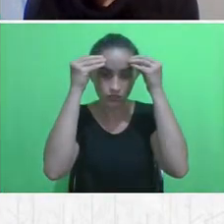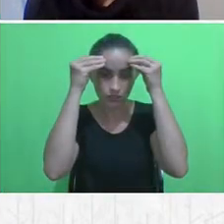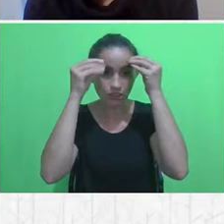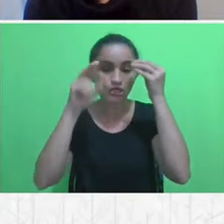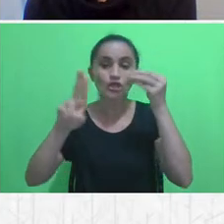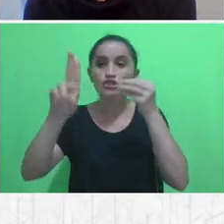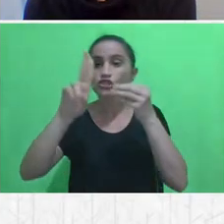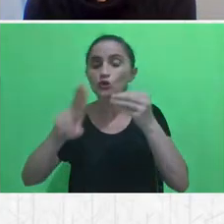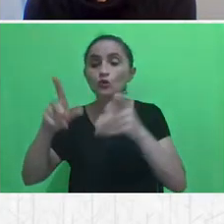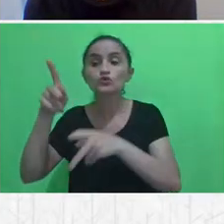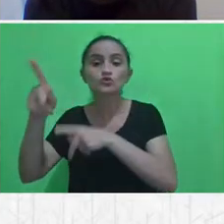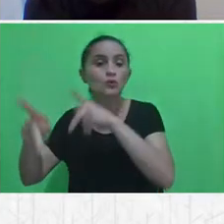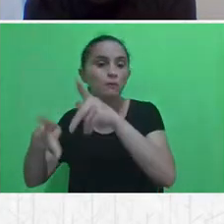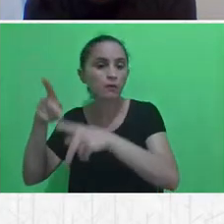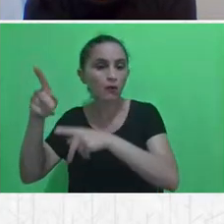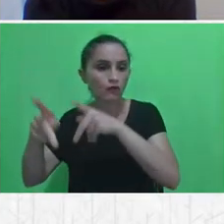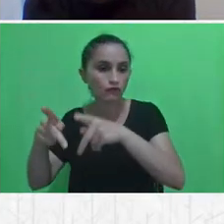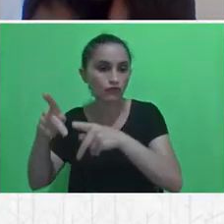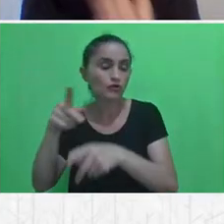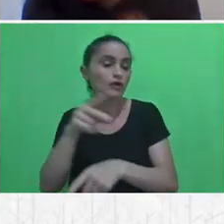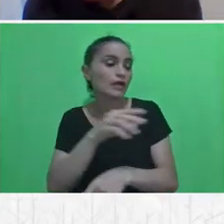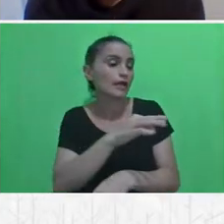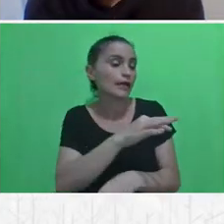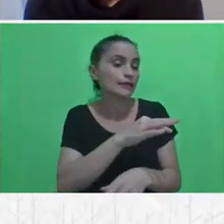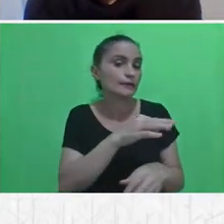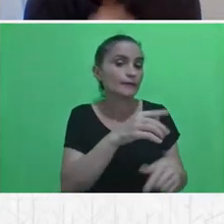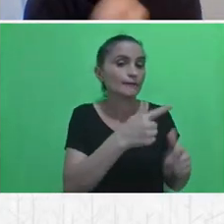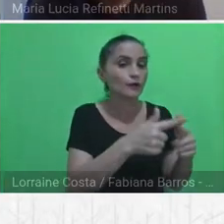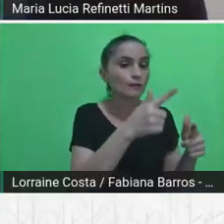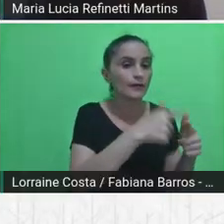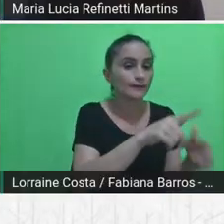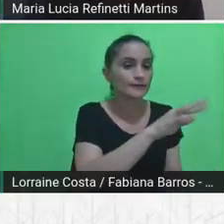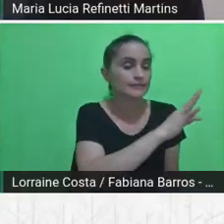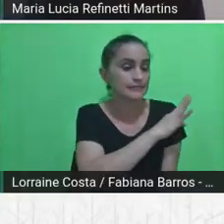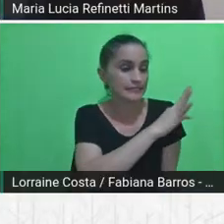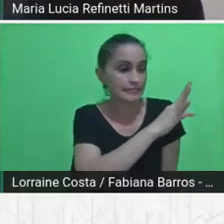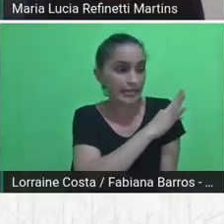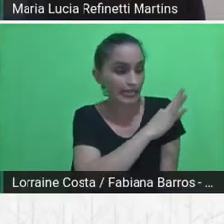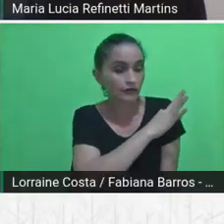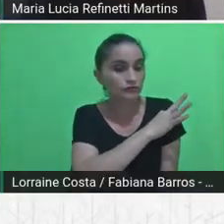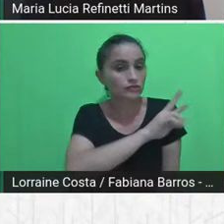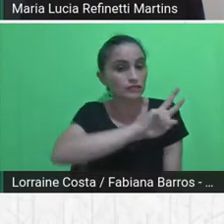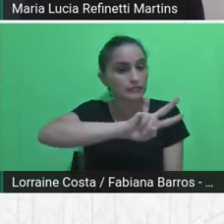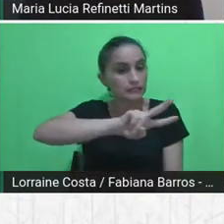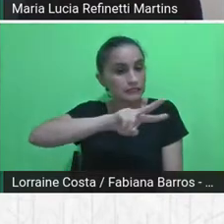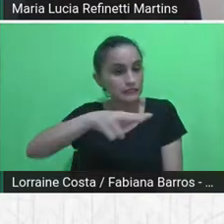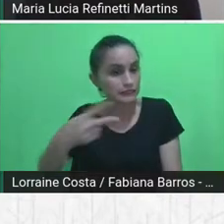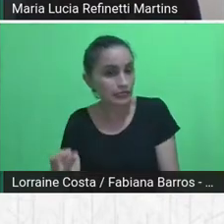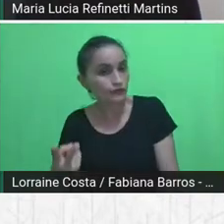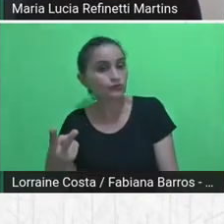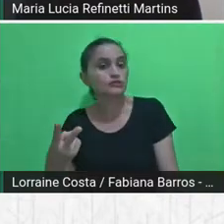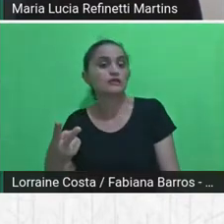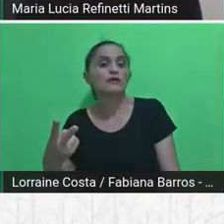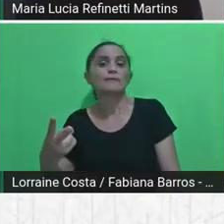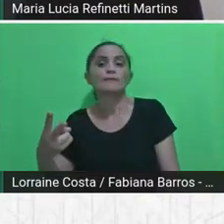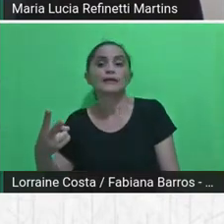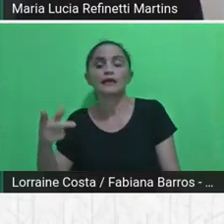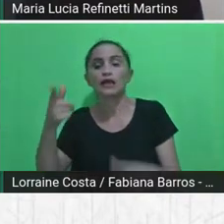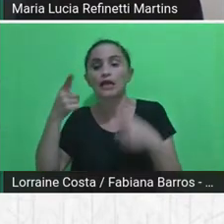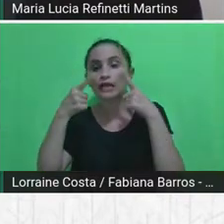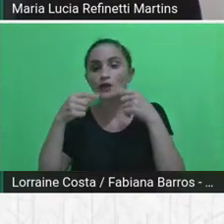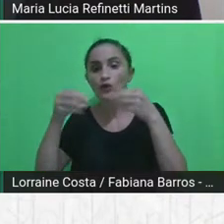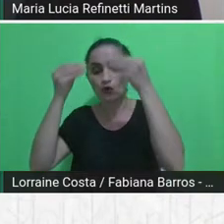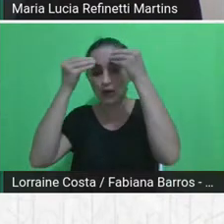a população e de traduzir a fala da população para uma linguagem